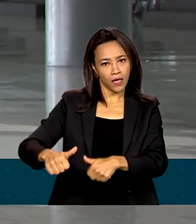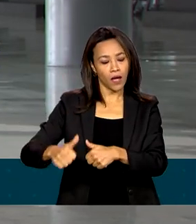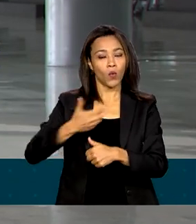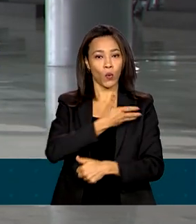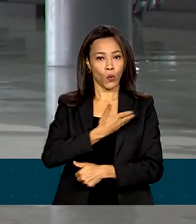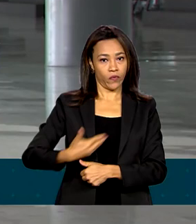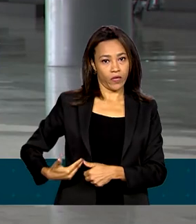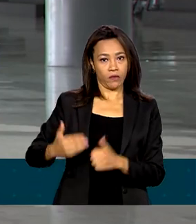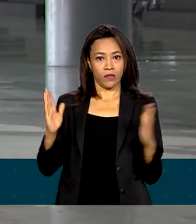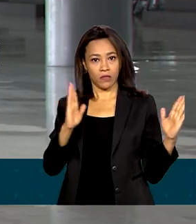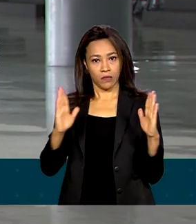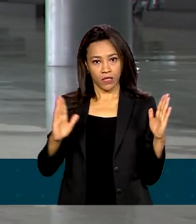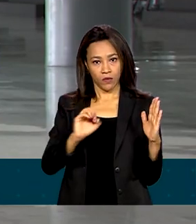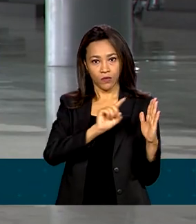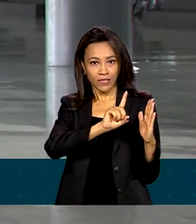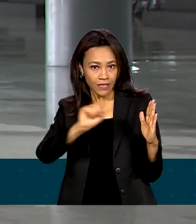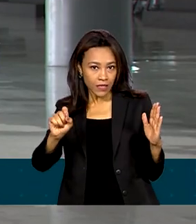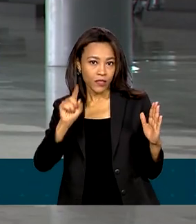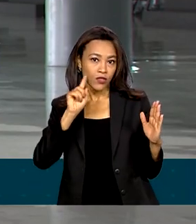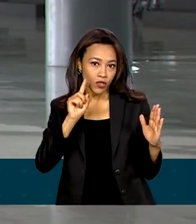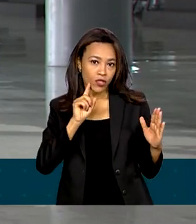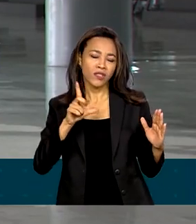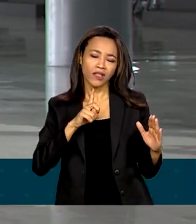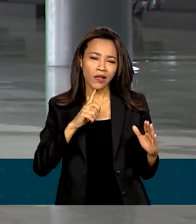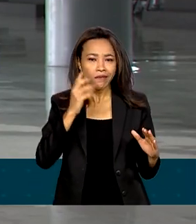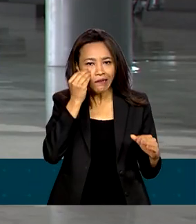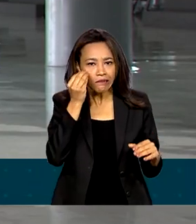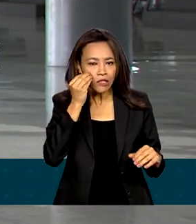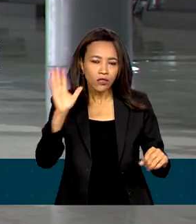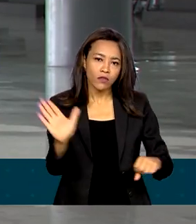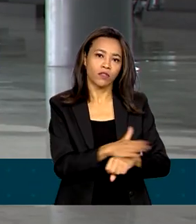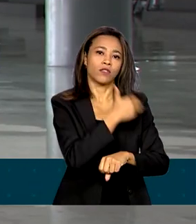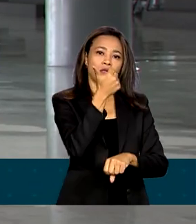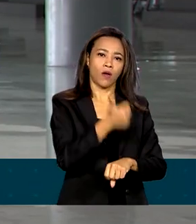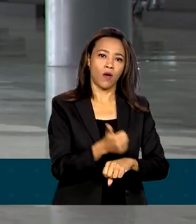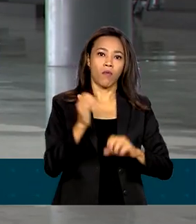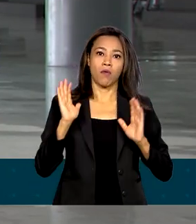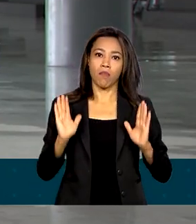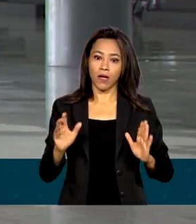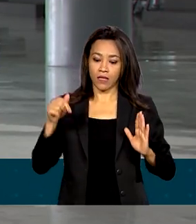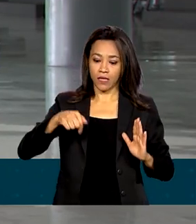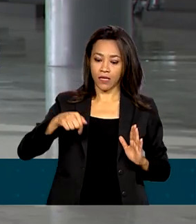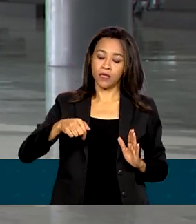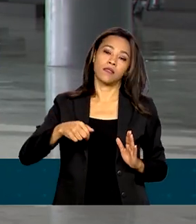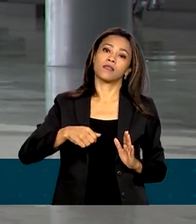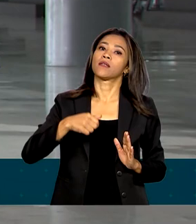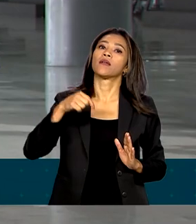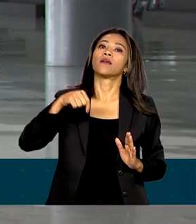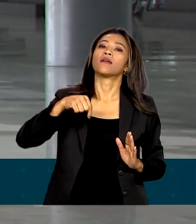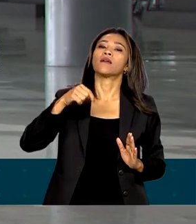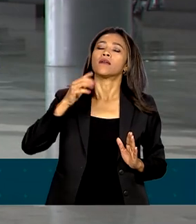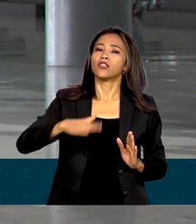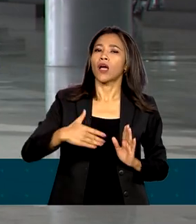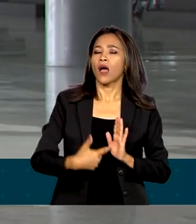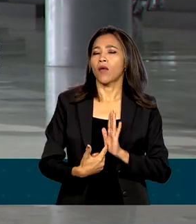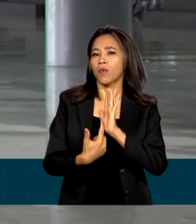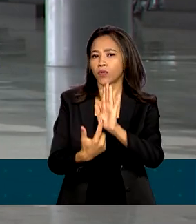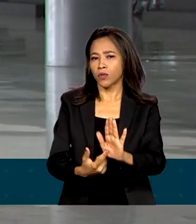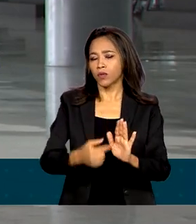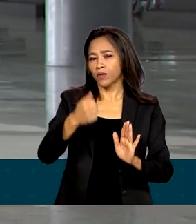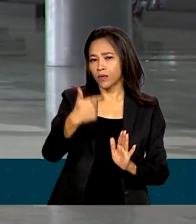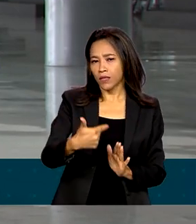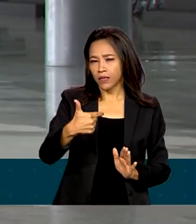começou enfrentando tentativas de golpe, mas mesmo assim, neste primeiro trimestre já apresentou mais de 250